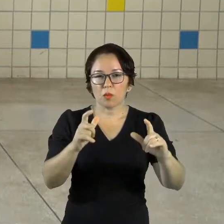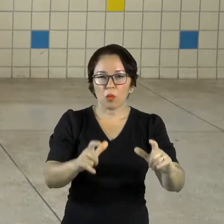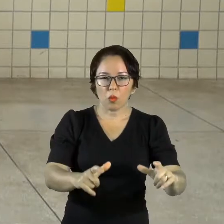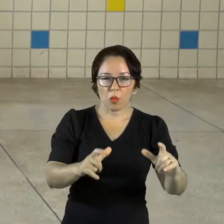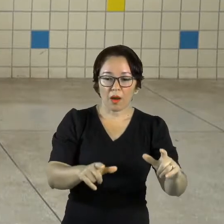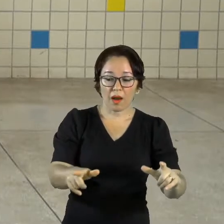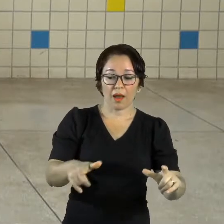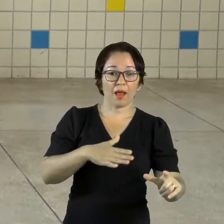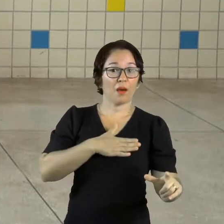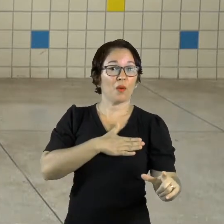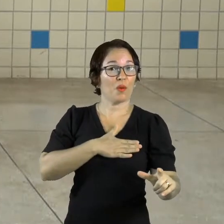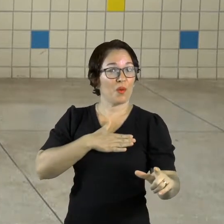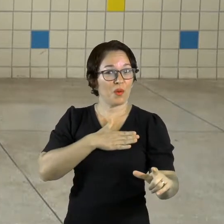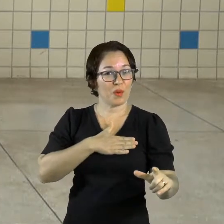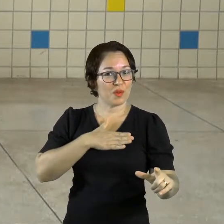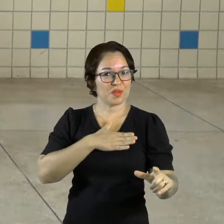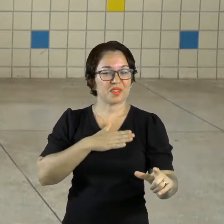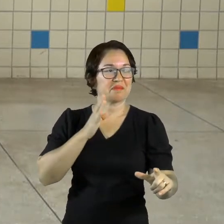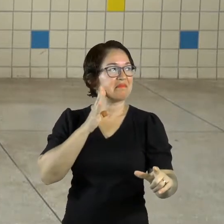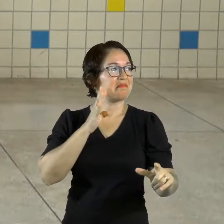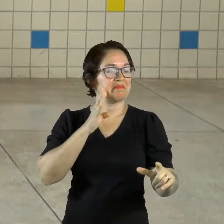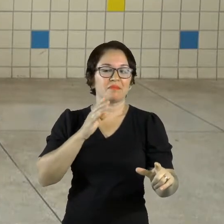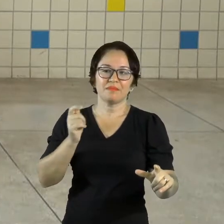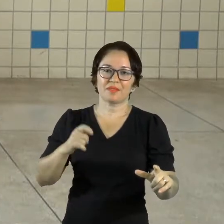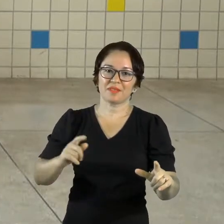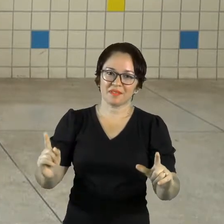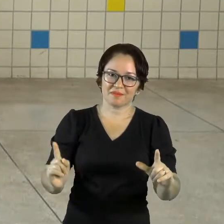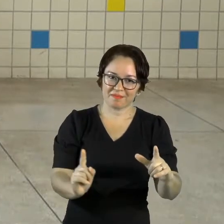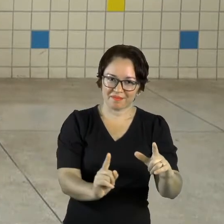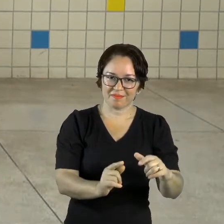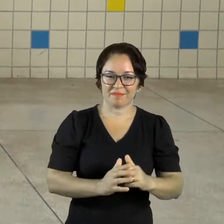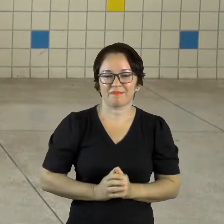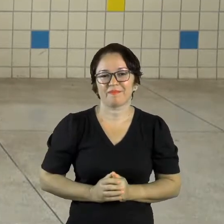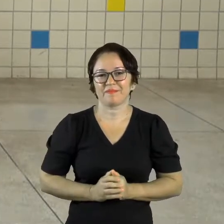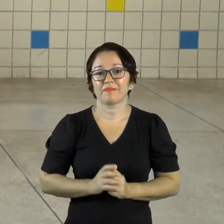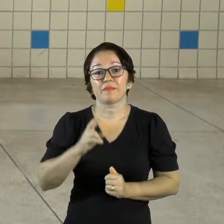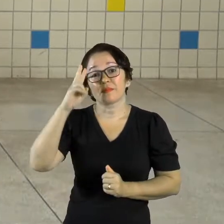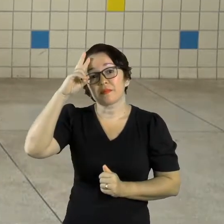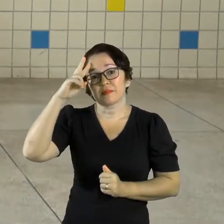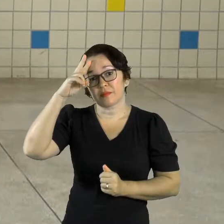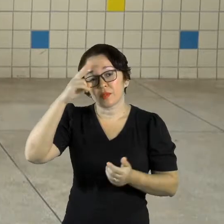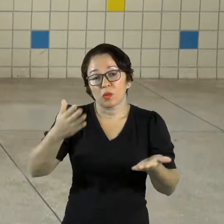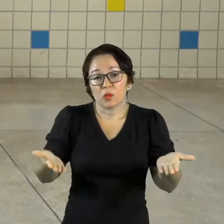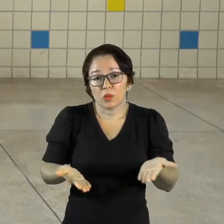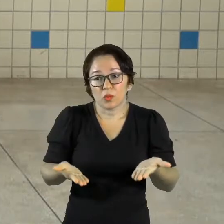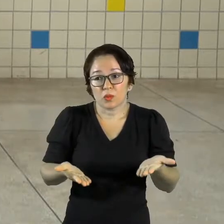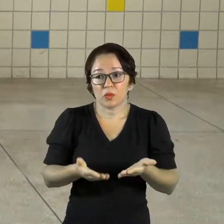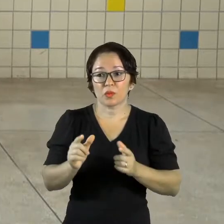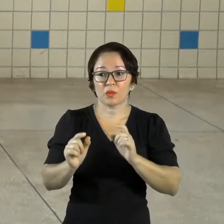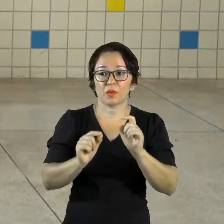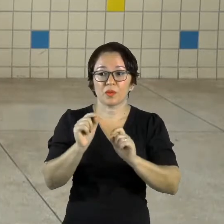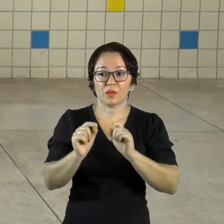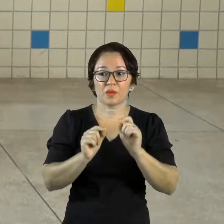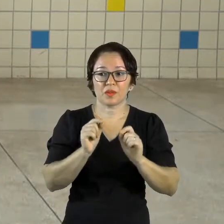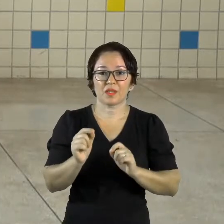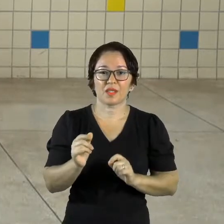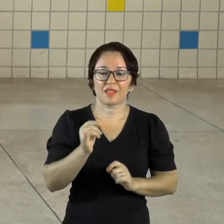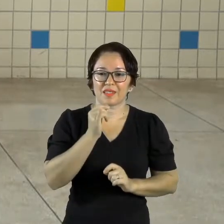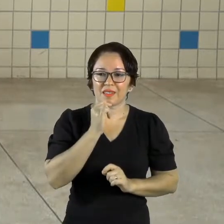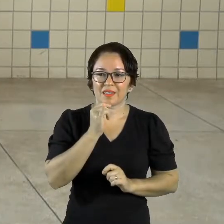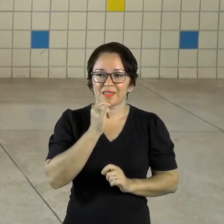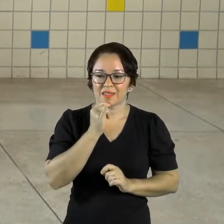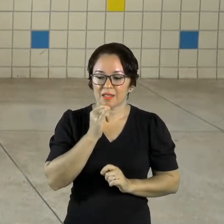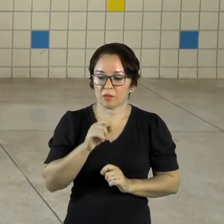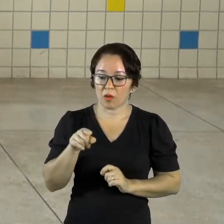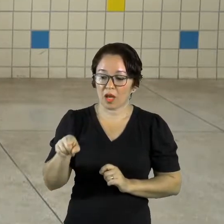confortável. Vamos conhecer a nossa história? A nossa história de hoje é... O nome dela é Bem Lá no Alto.